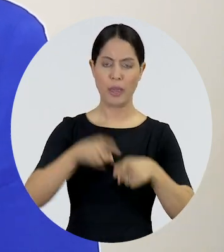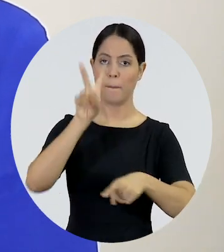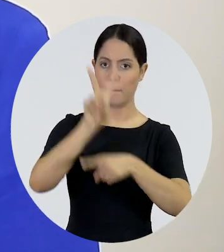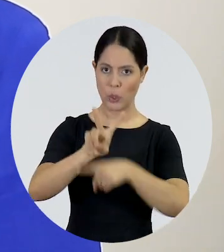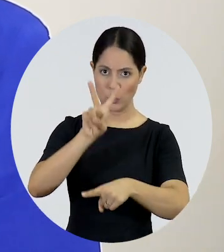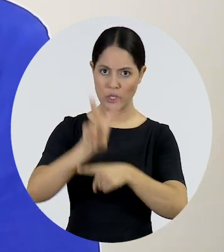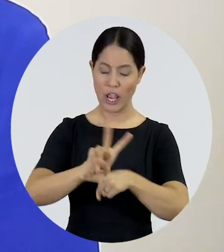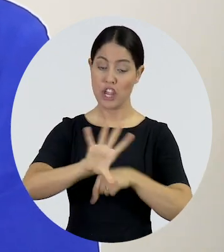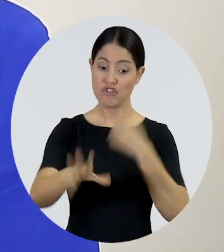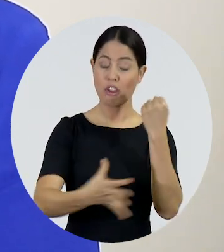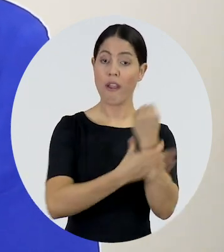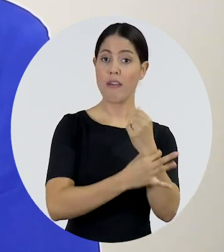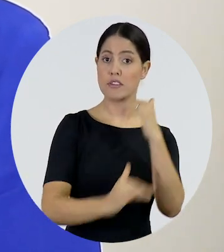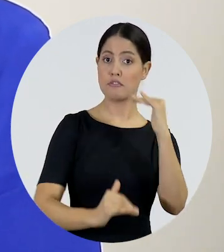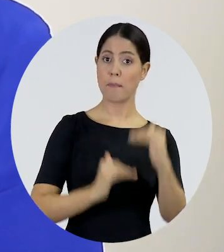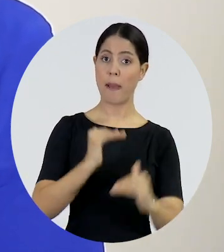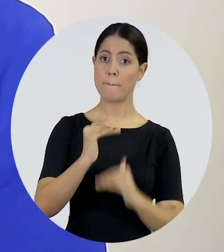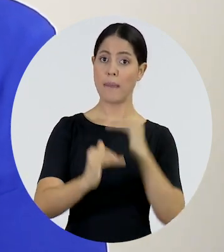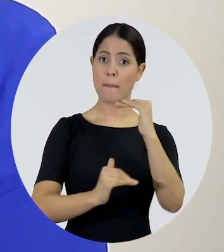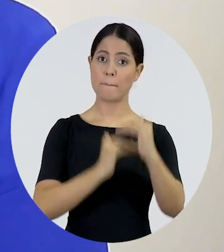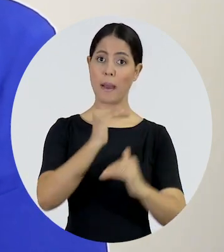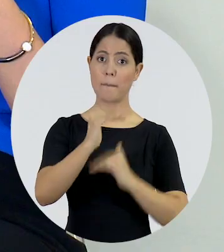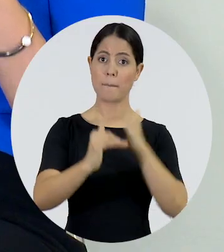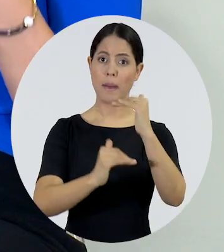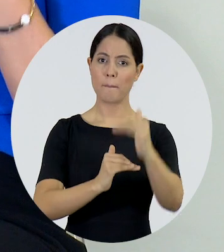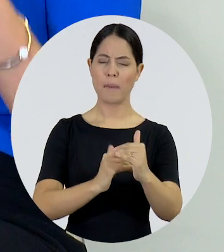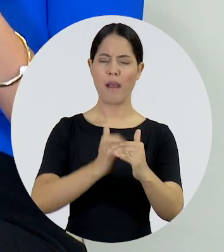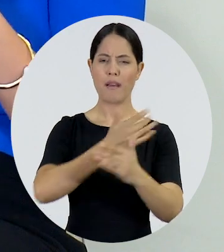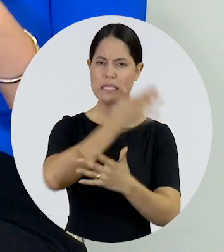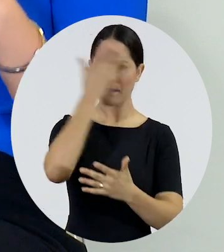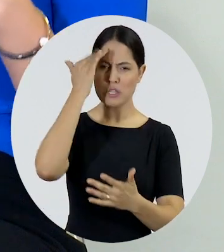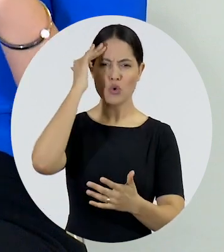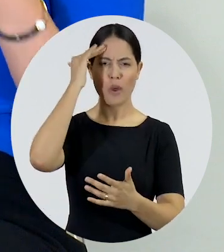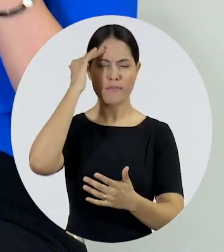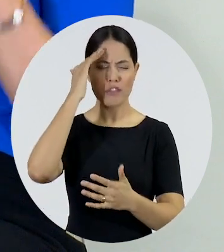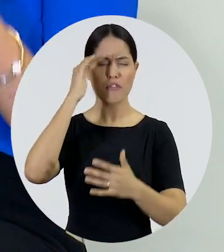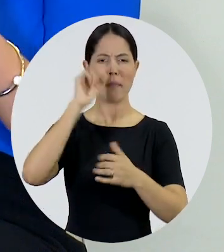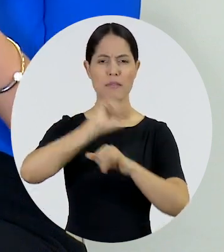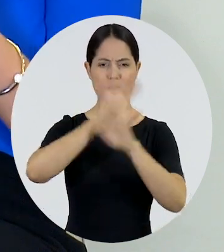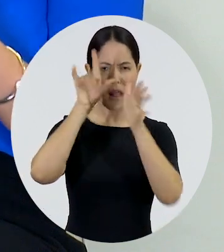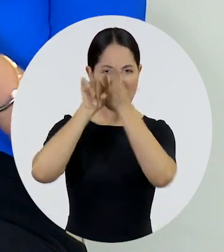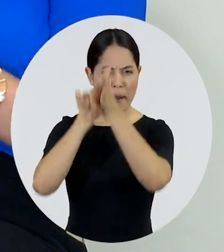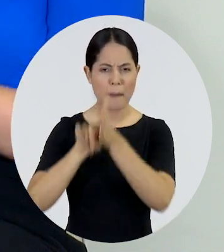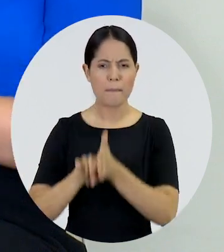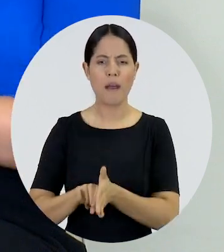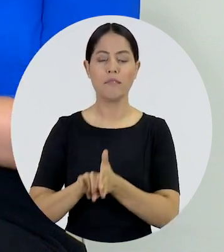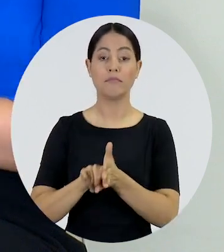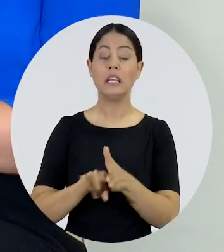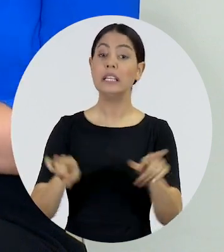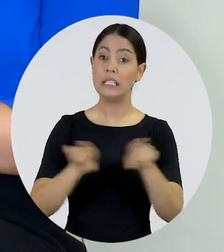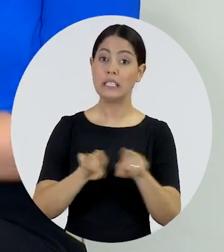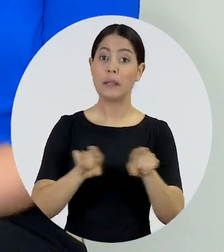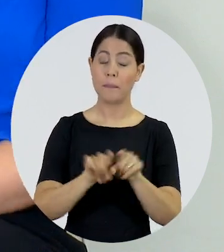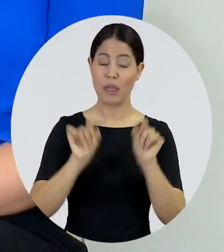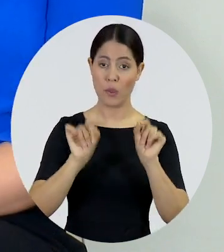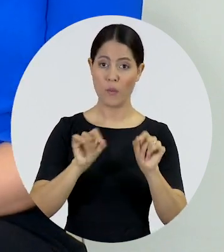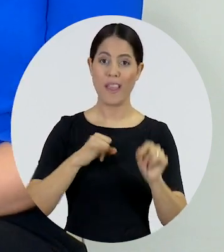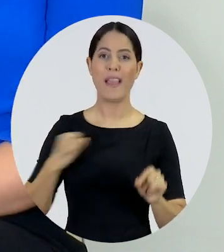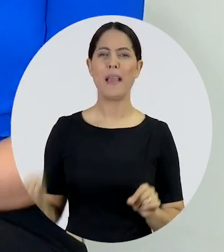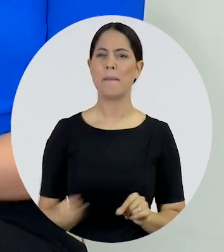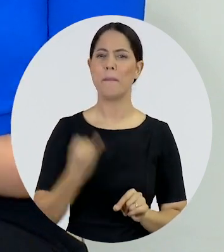protege e garante o desenvolvimento do intelecto humano, do psíquico humano, mas também tem absolutamente